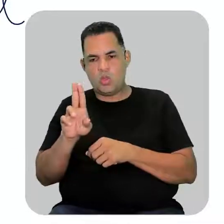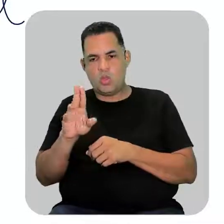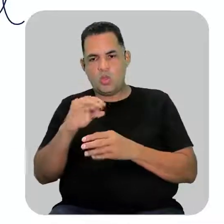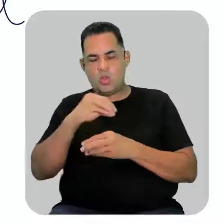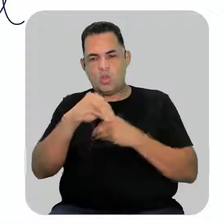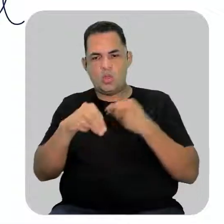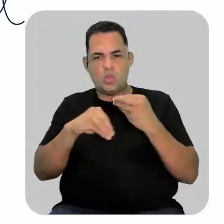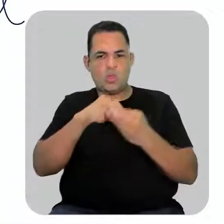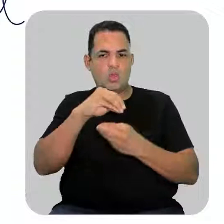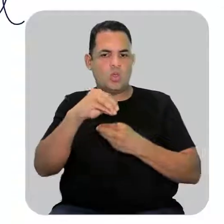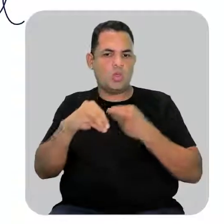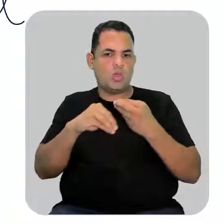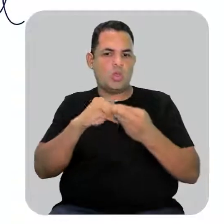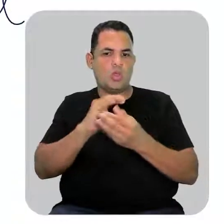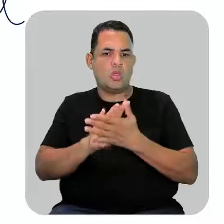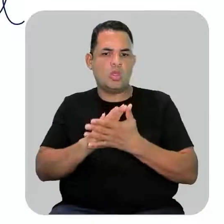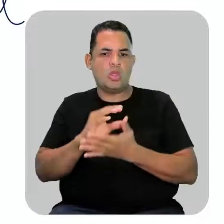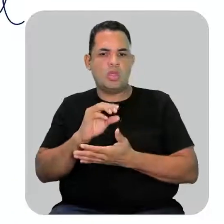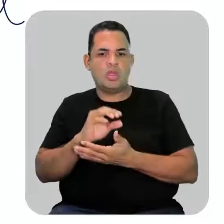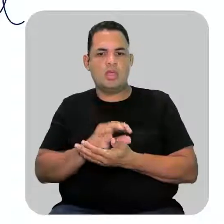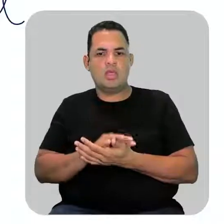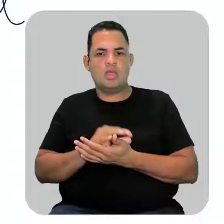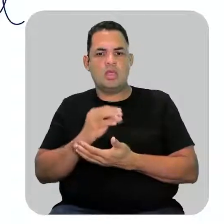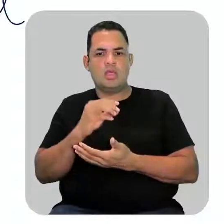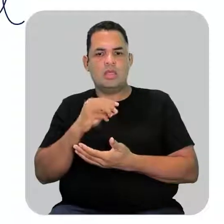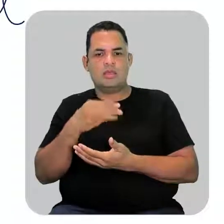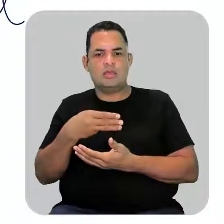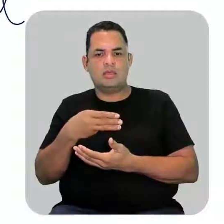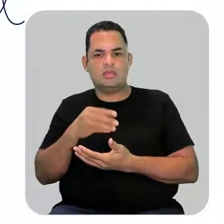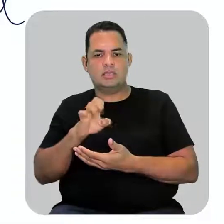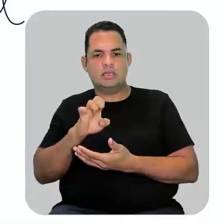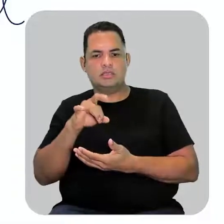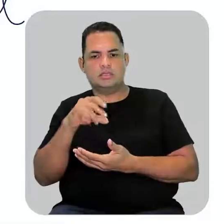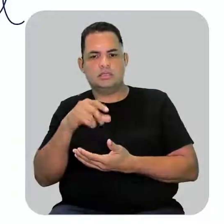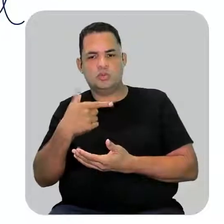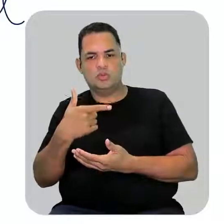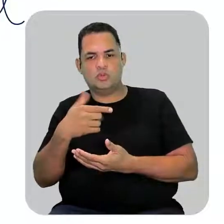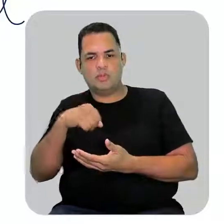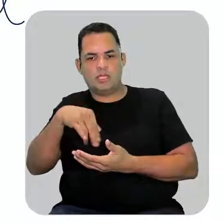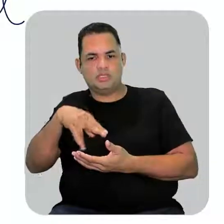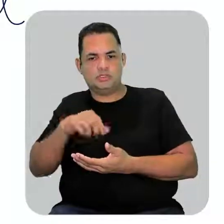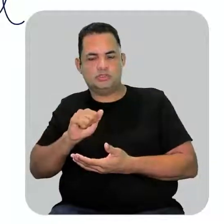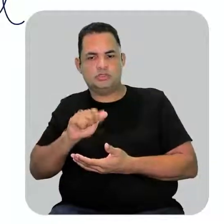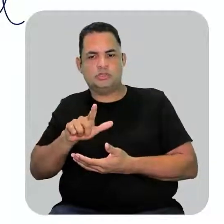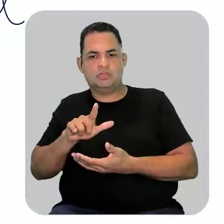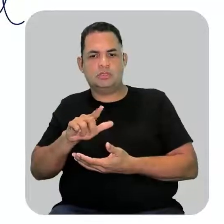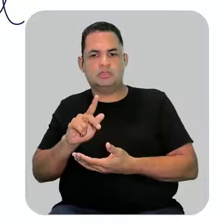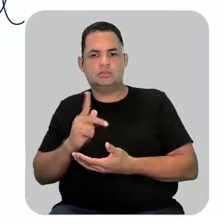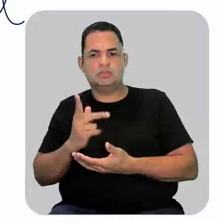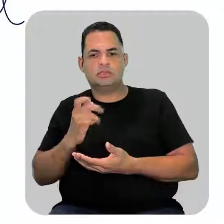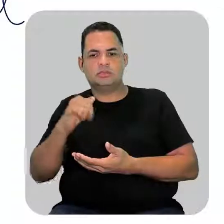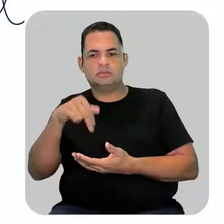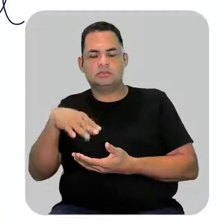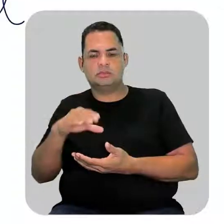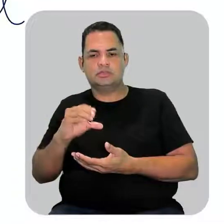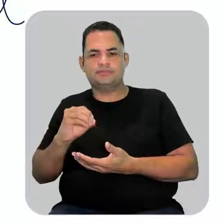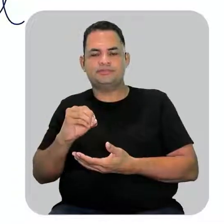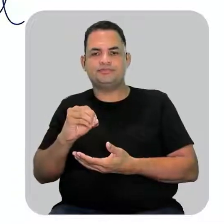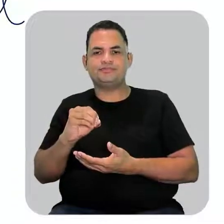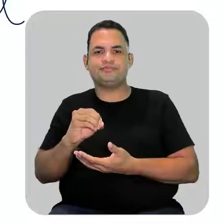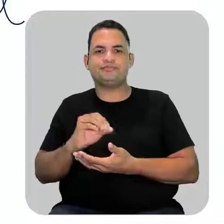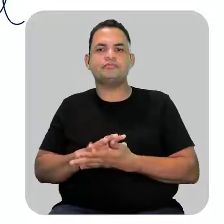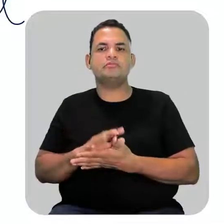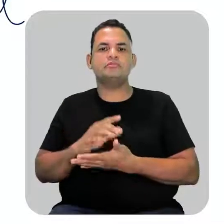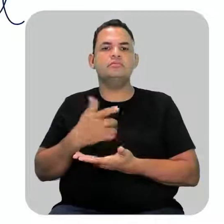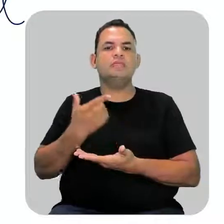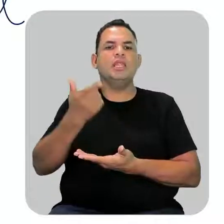composto aqui vai ser 3 etil 2 metil hexano. Tem